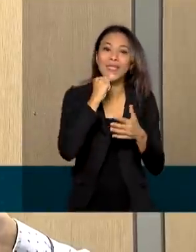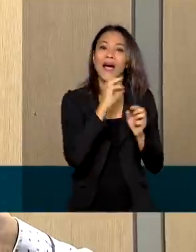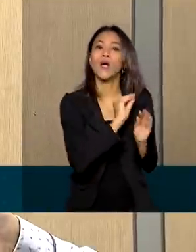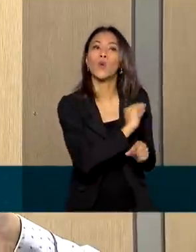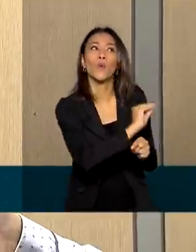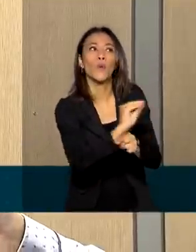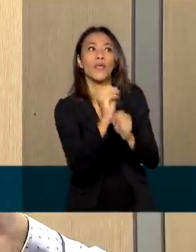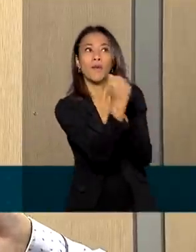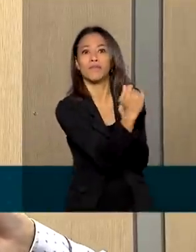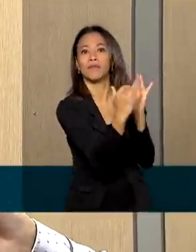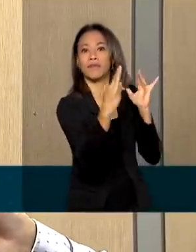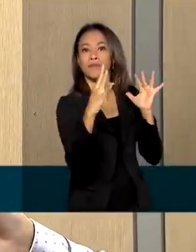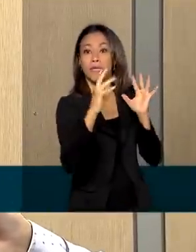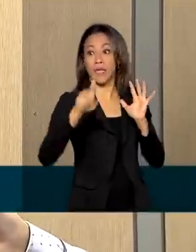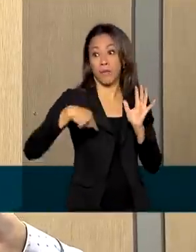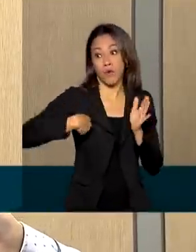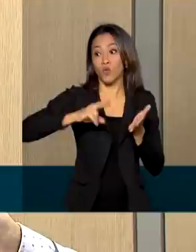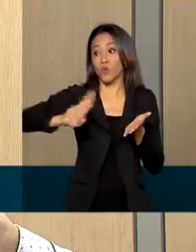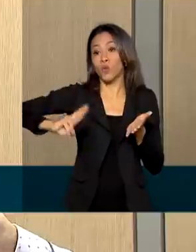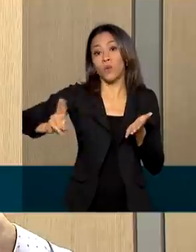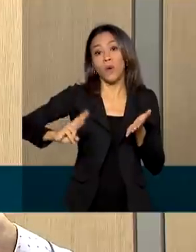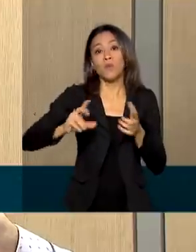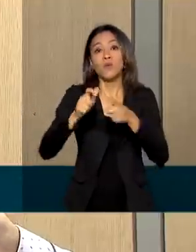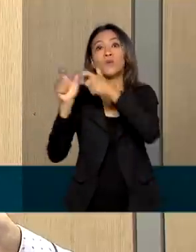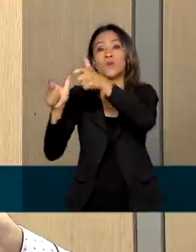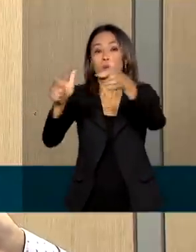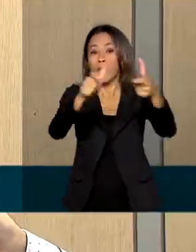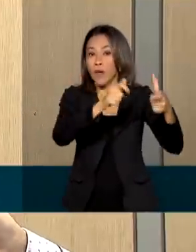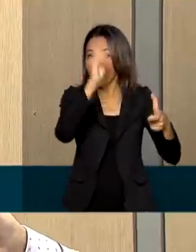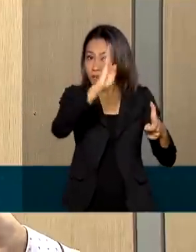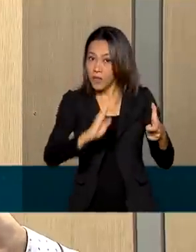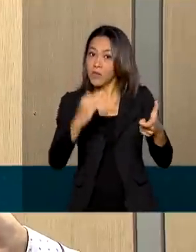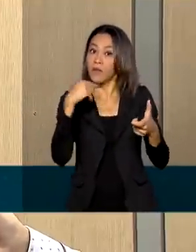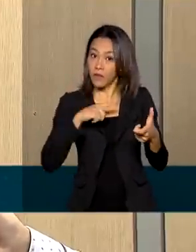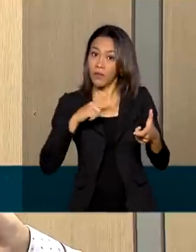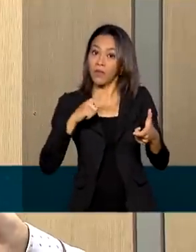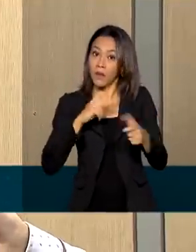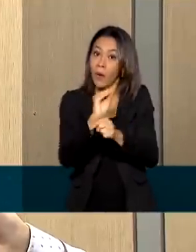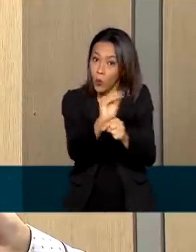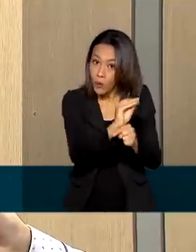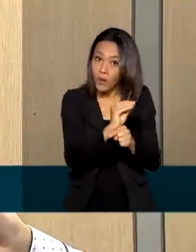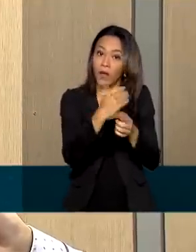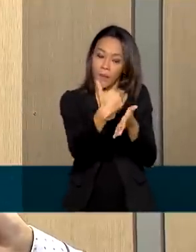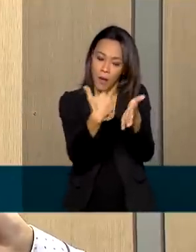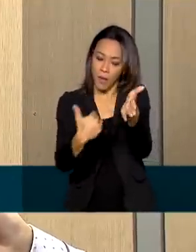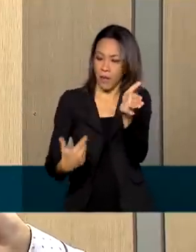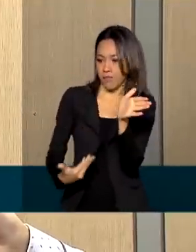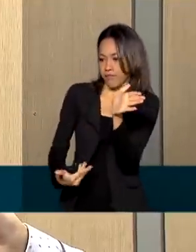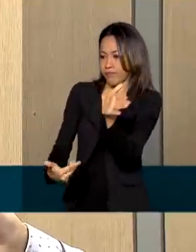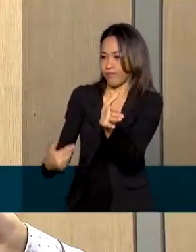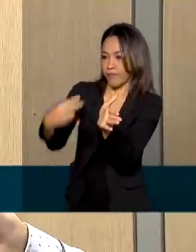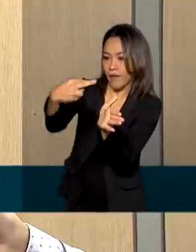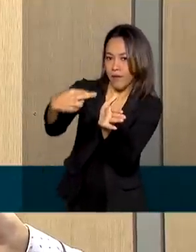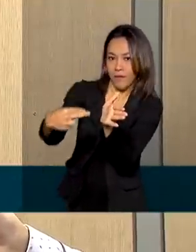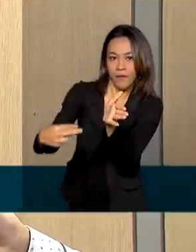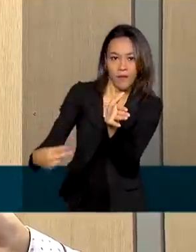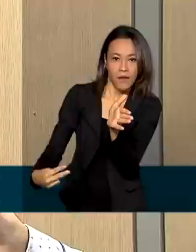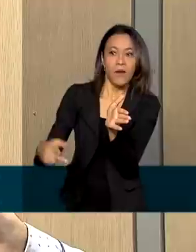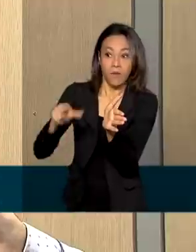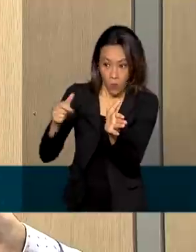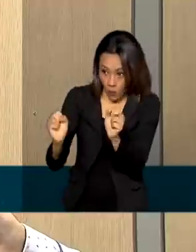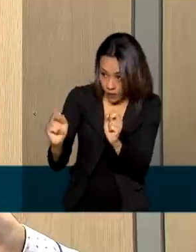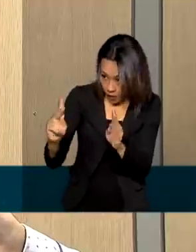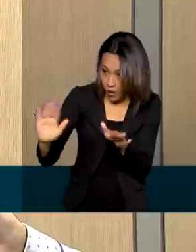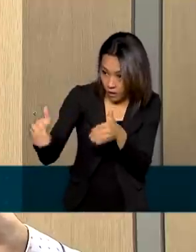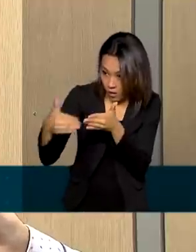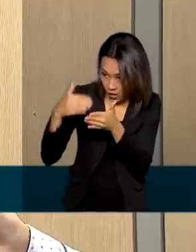consultar no site a lista de unidades de conservação que estão compreendidas no programa e a partir daí se estabelece um protocolo de